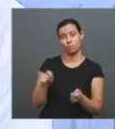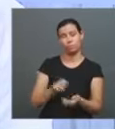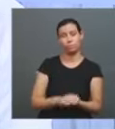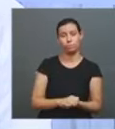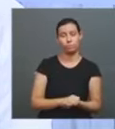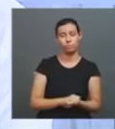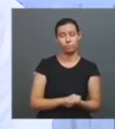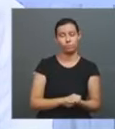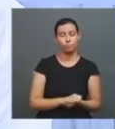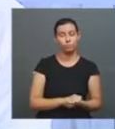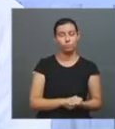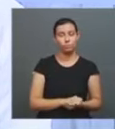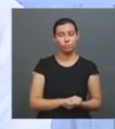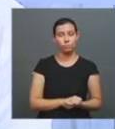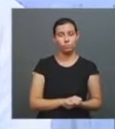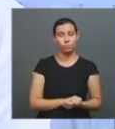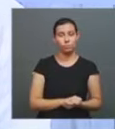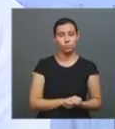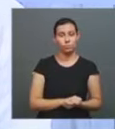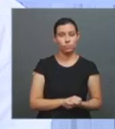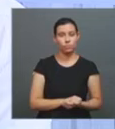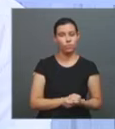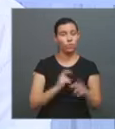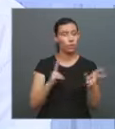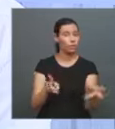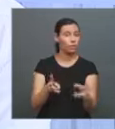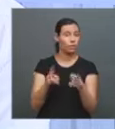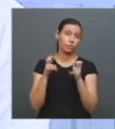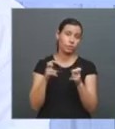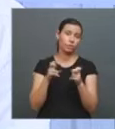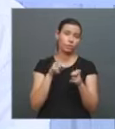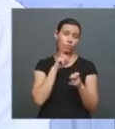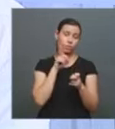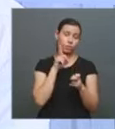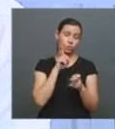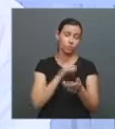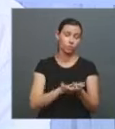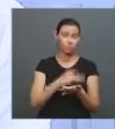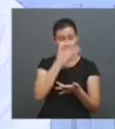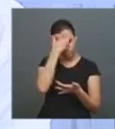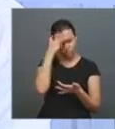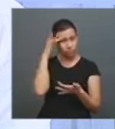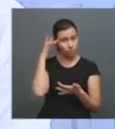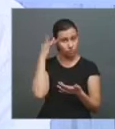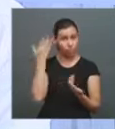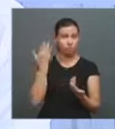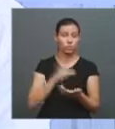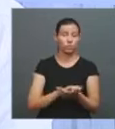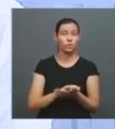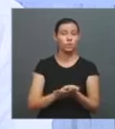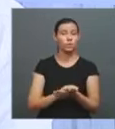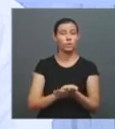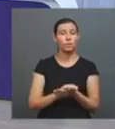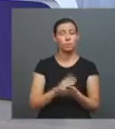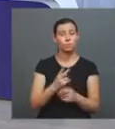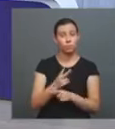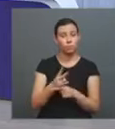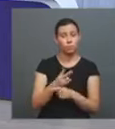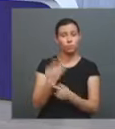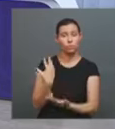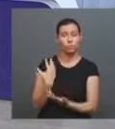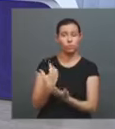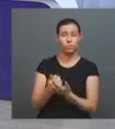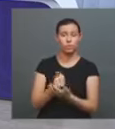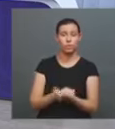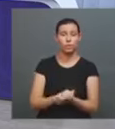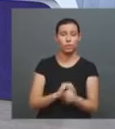Mas realmente, você percebe isso no dia a dia, que o pessoal está caminhando para o digital mesmo. E essa mudança seria